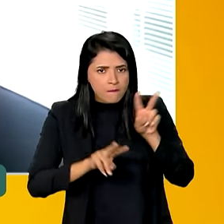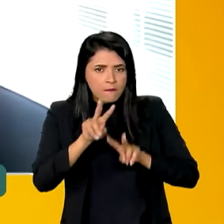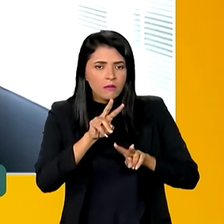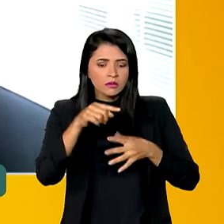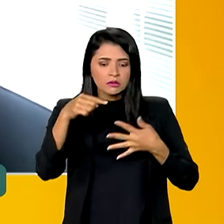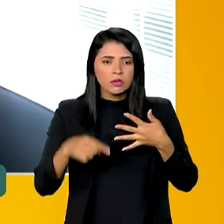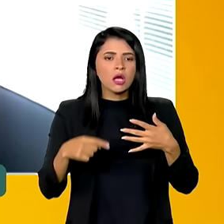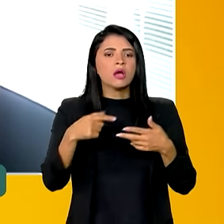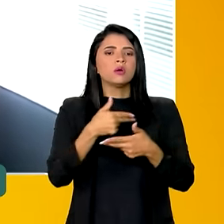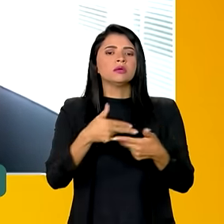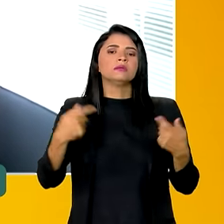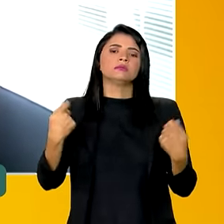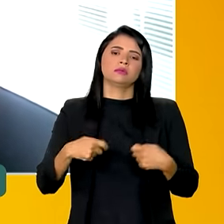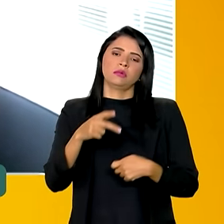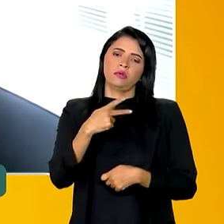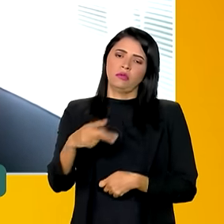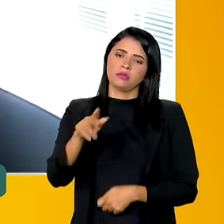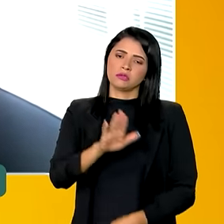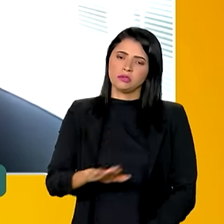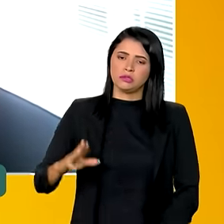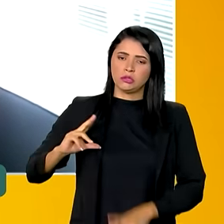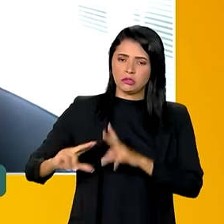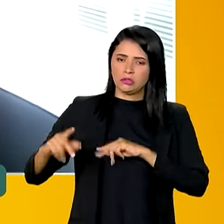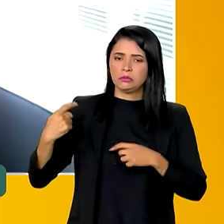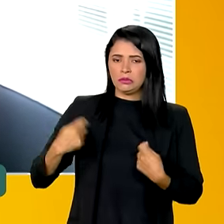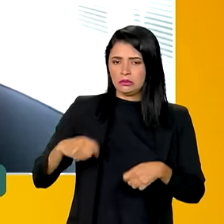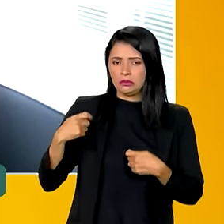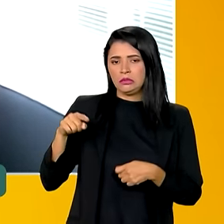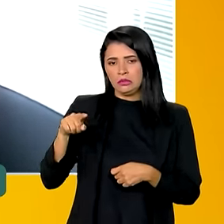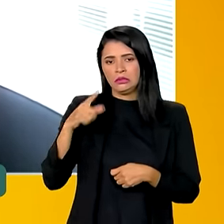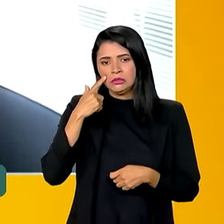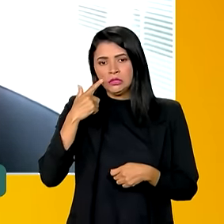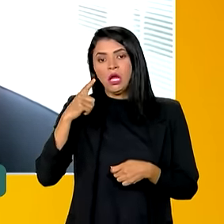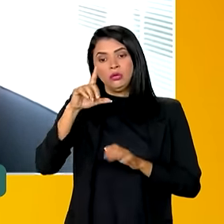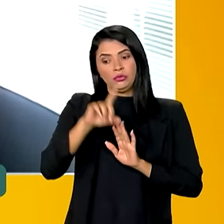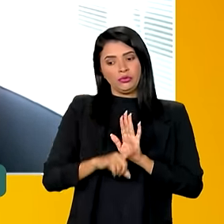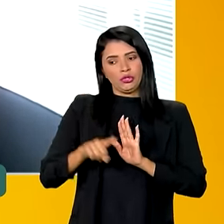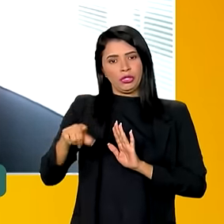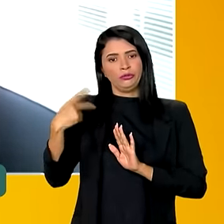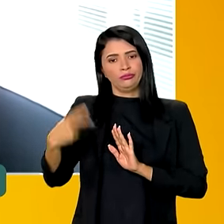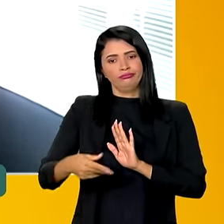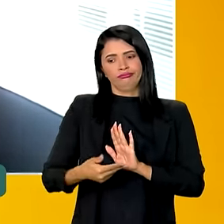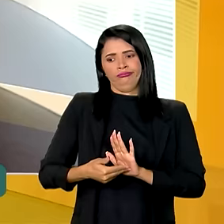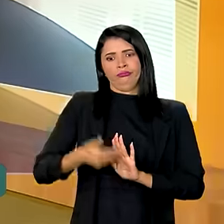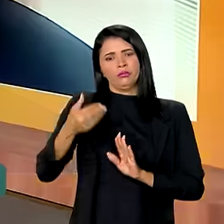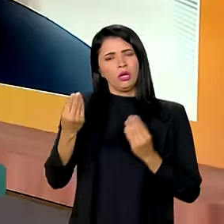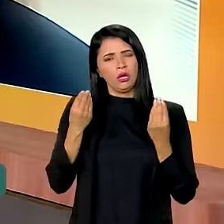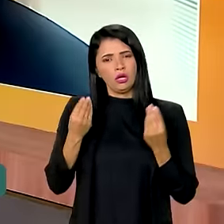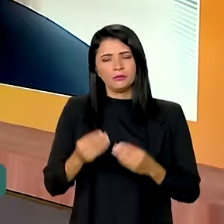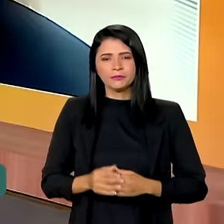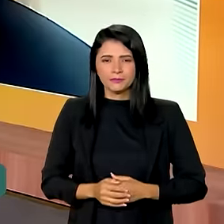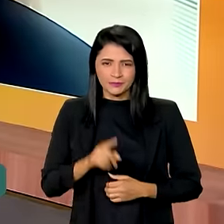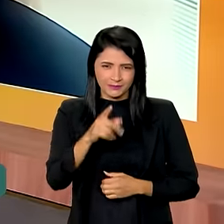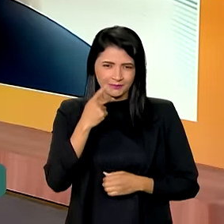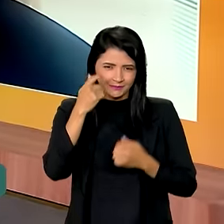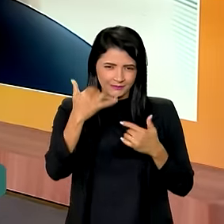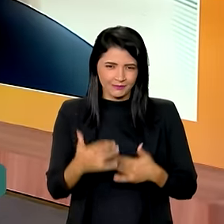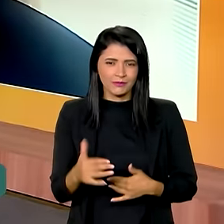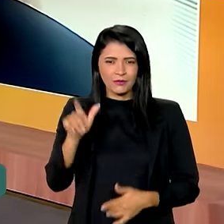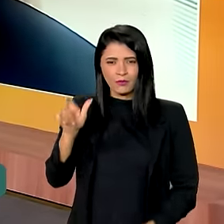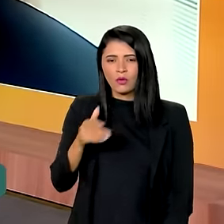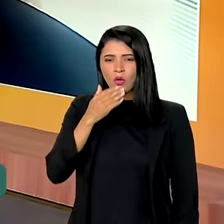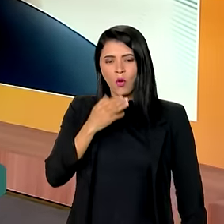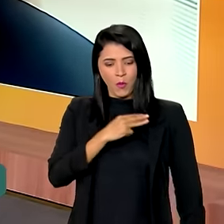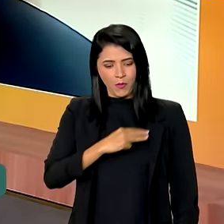necessidades das crianças e adolescentes que estão tendo os seus direitos violados. Secretário, o senhor falou aí do ministro Silvio